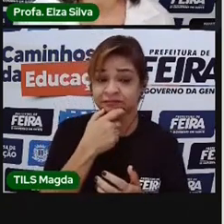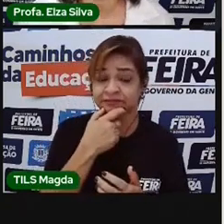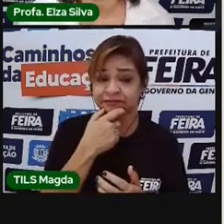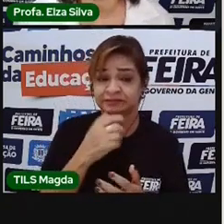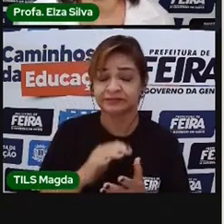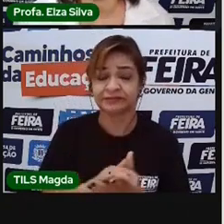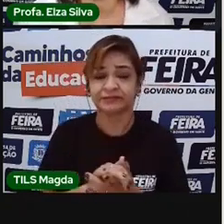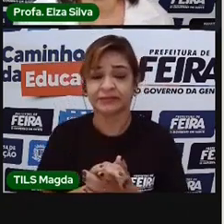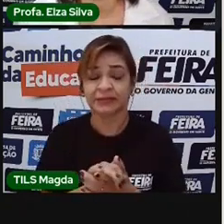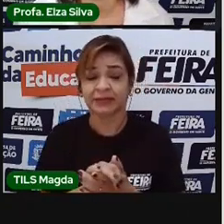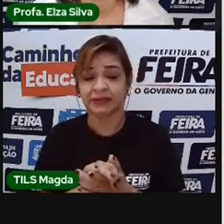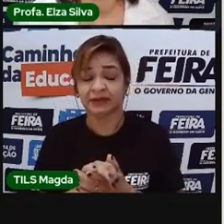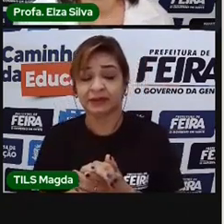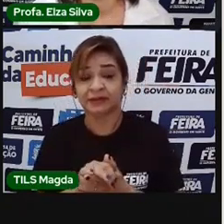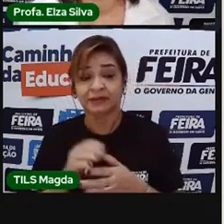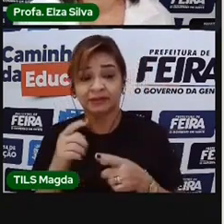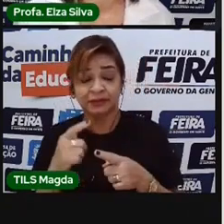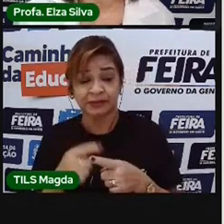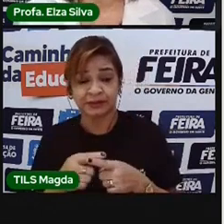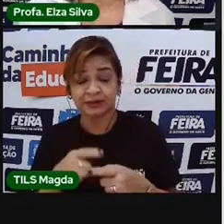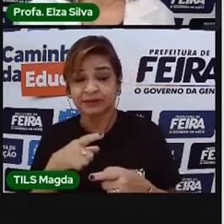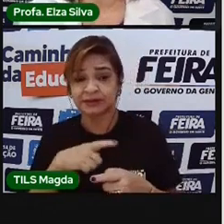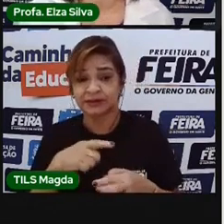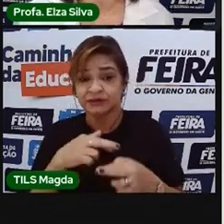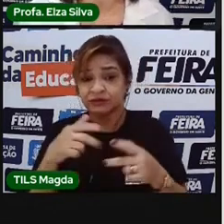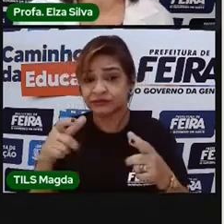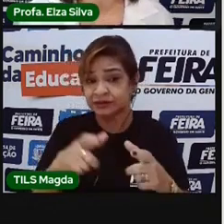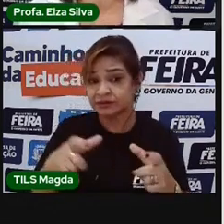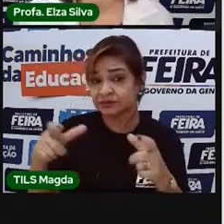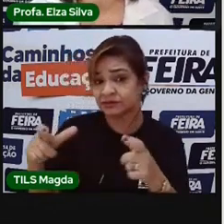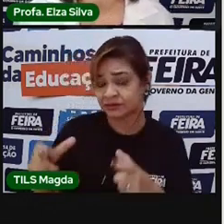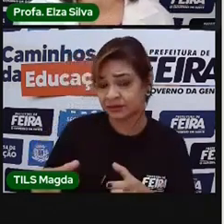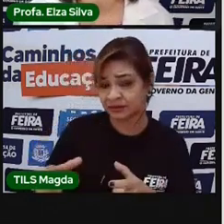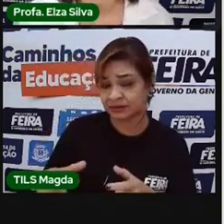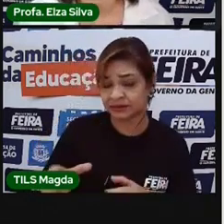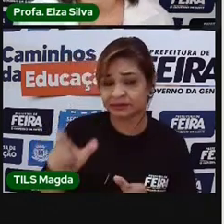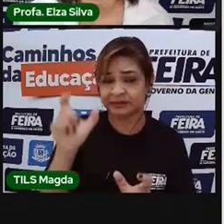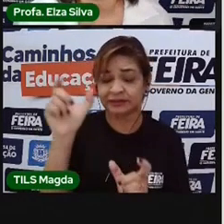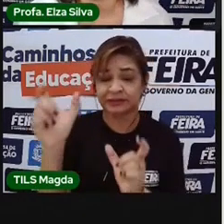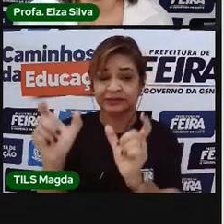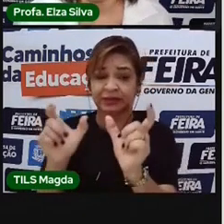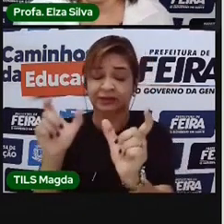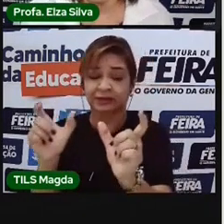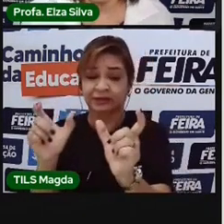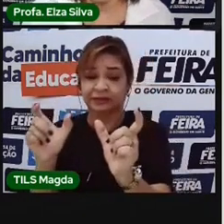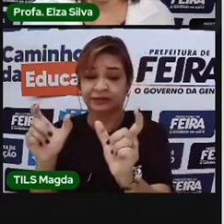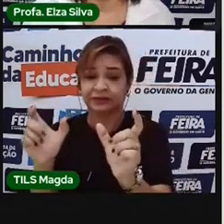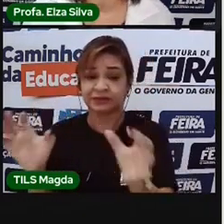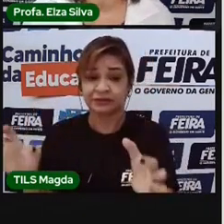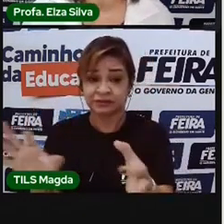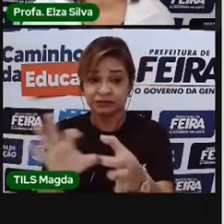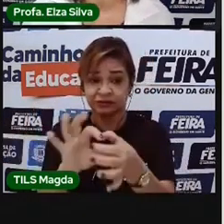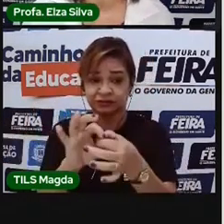termos da língua inglesa misturados com da língua portuguesa.